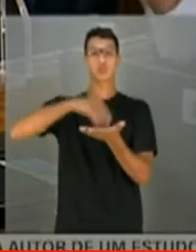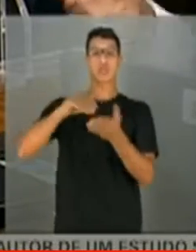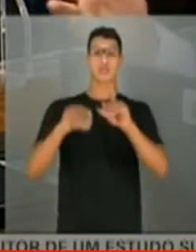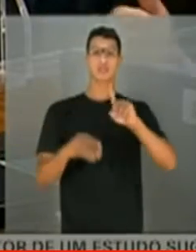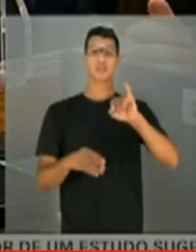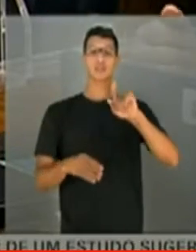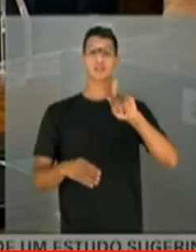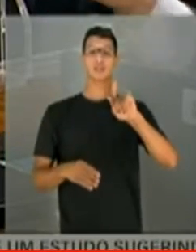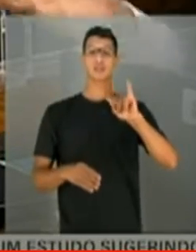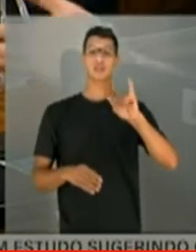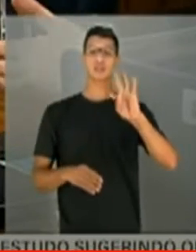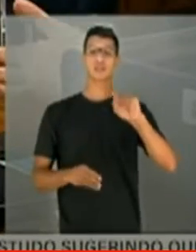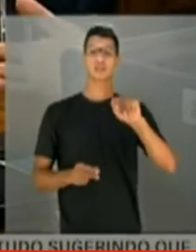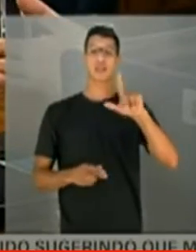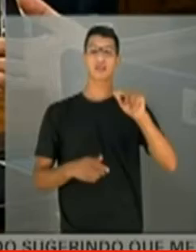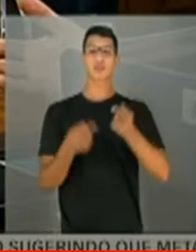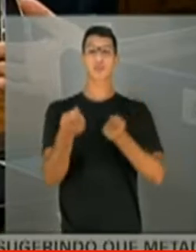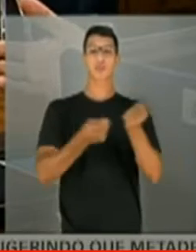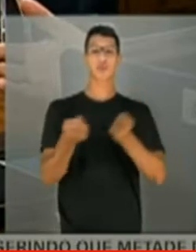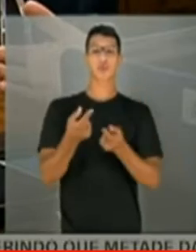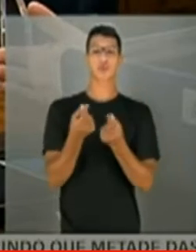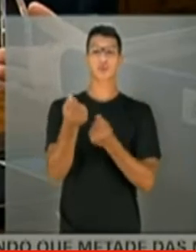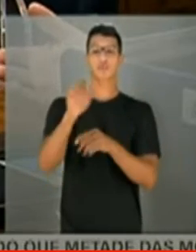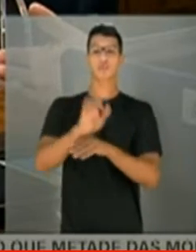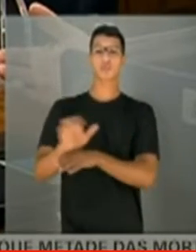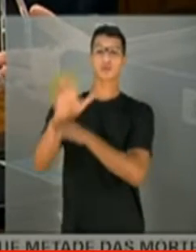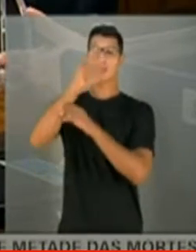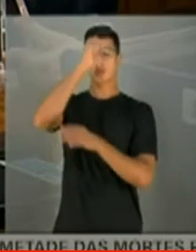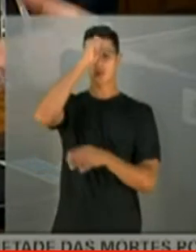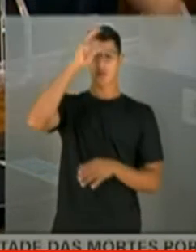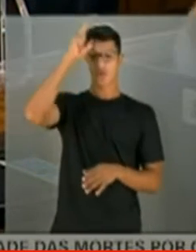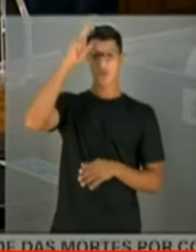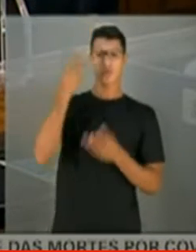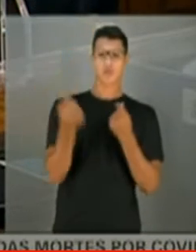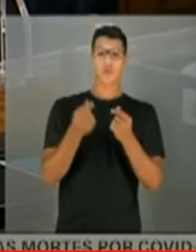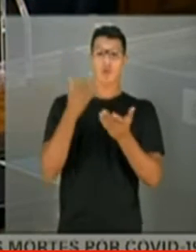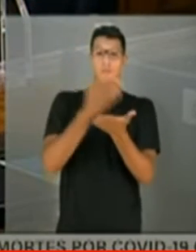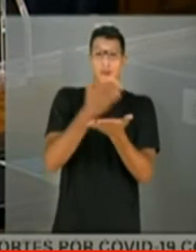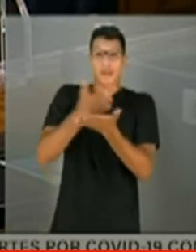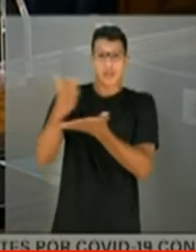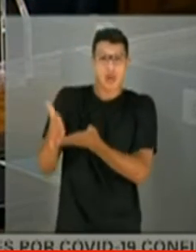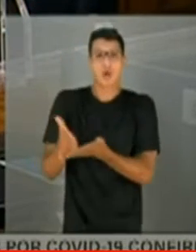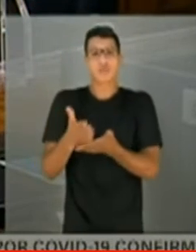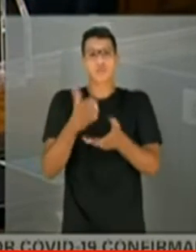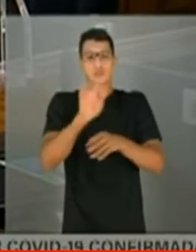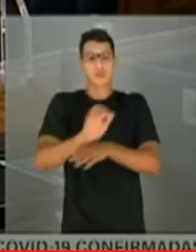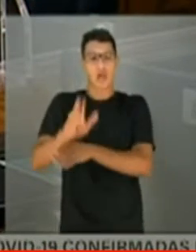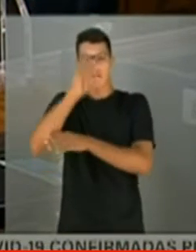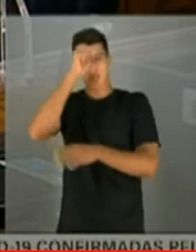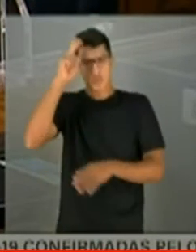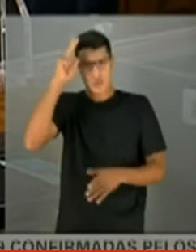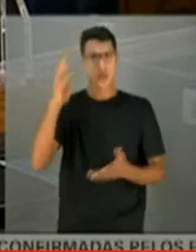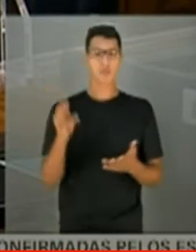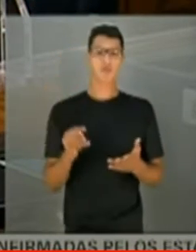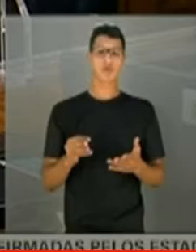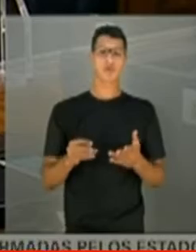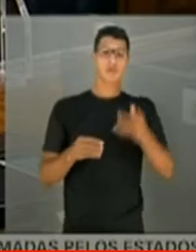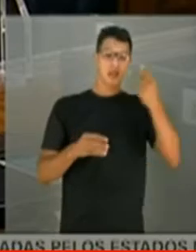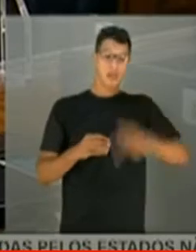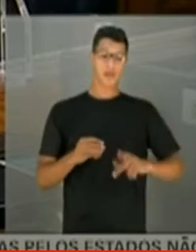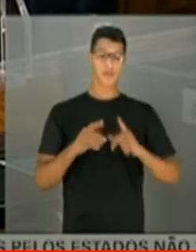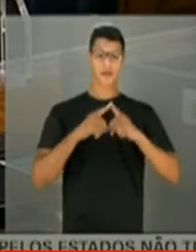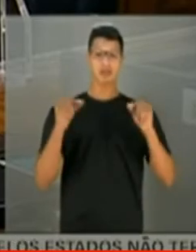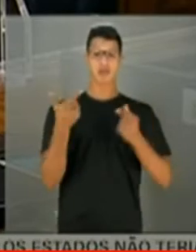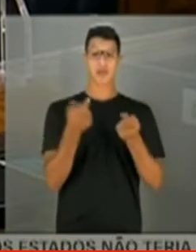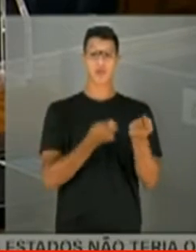com controle dos repasses para os estados e municípios, com prestação de conta desses estados e municípios? Aqui em Brasília